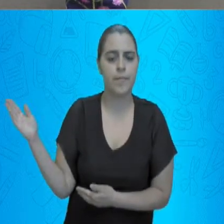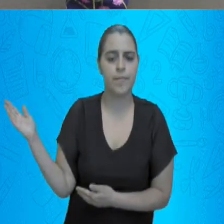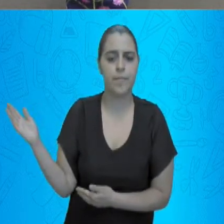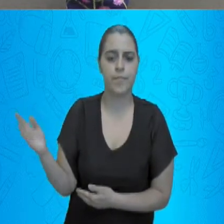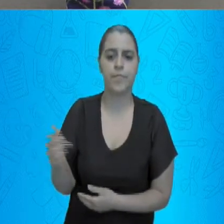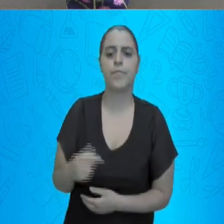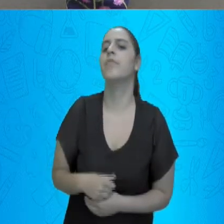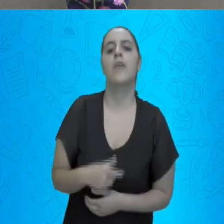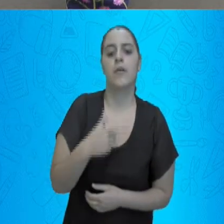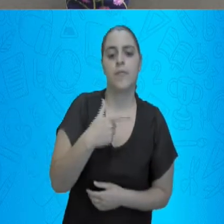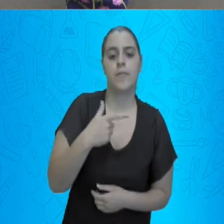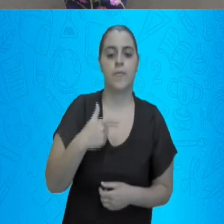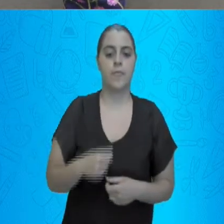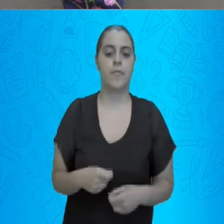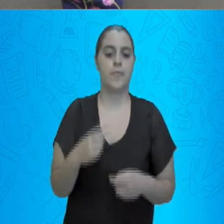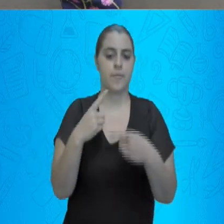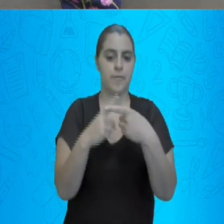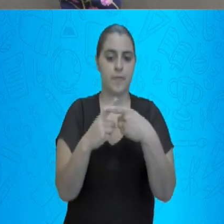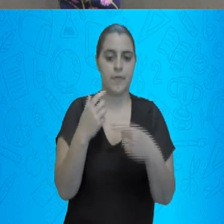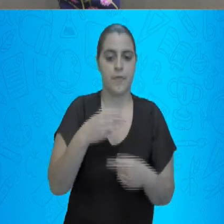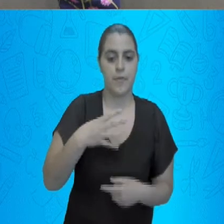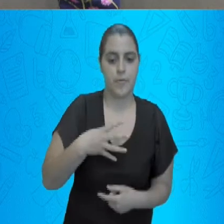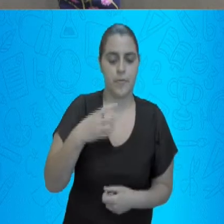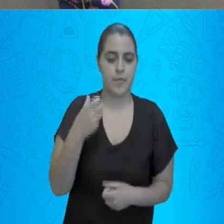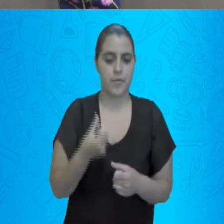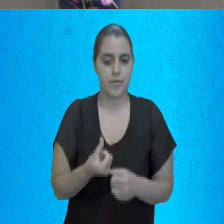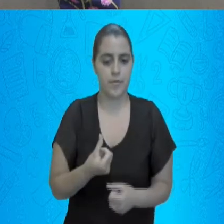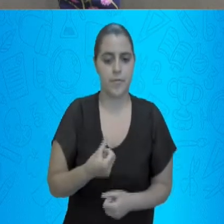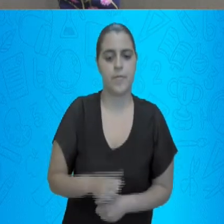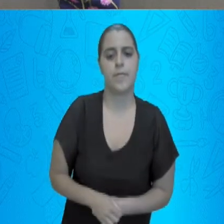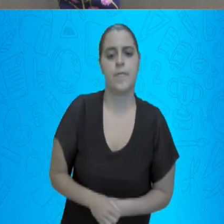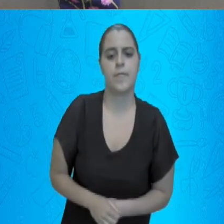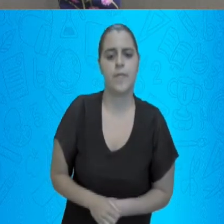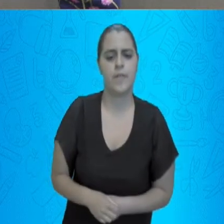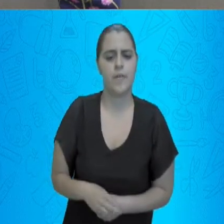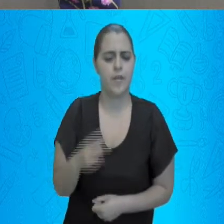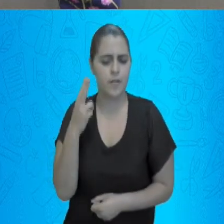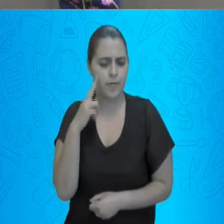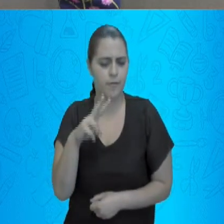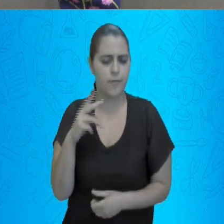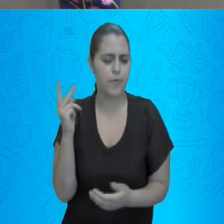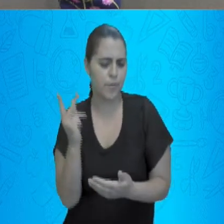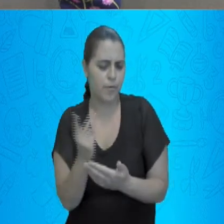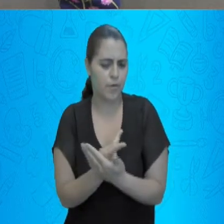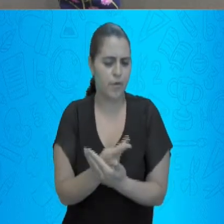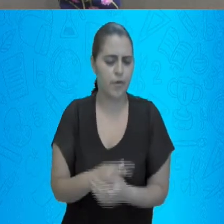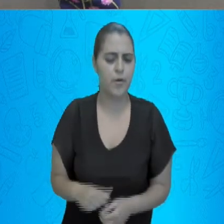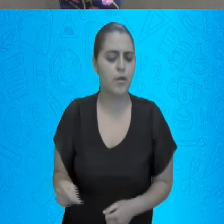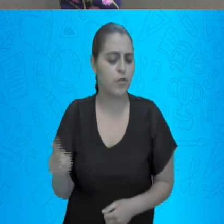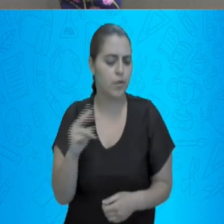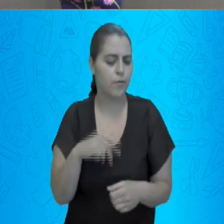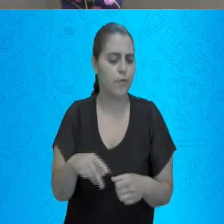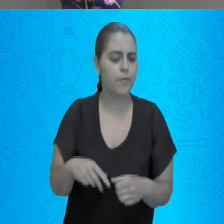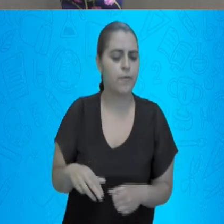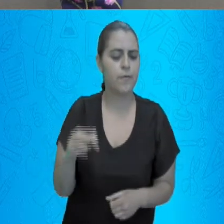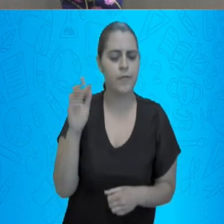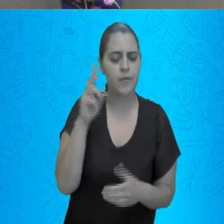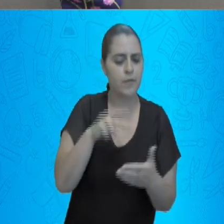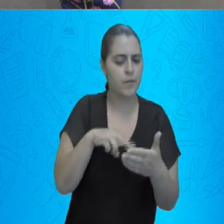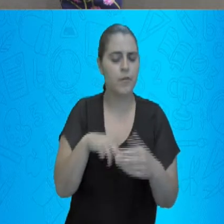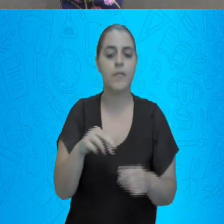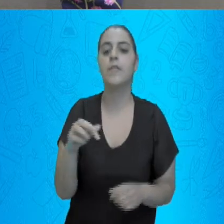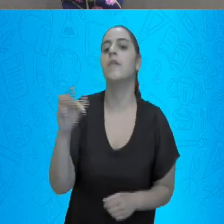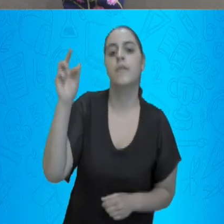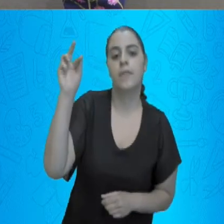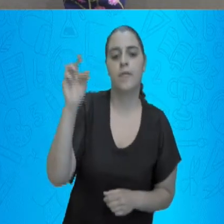2 mais 4, 6. Veja aqui, ó. Que eu vi o meu erro quando eu conferi com a letra F. Porque eu já tenho